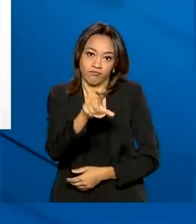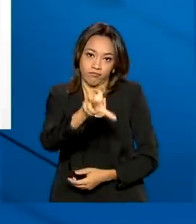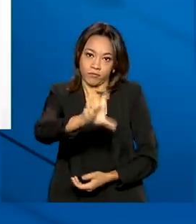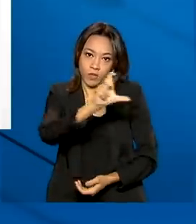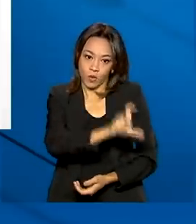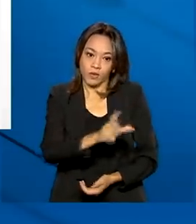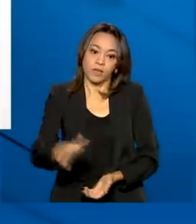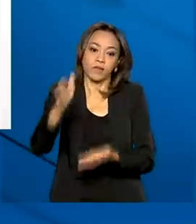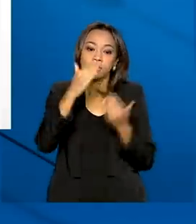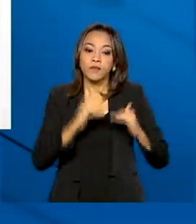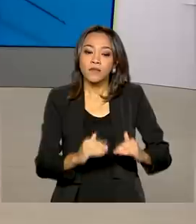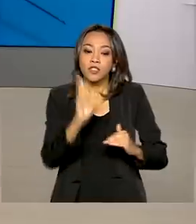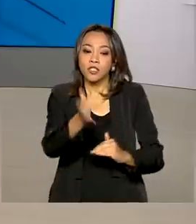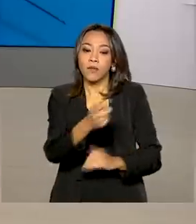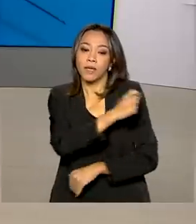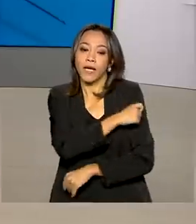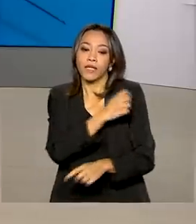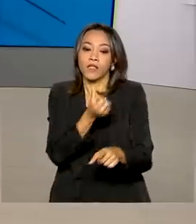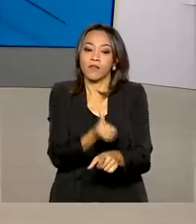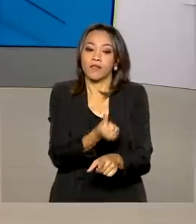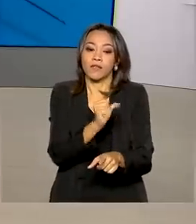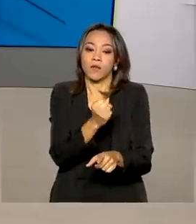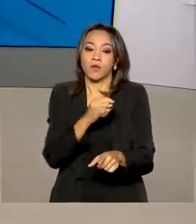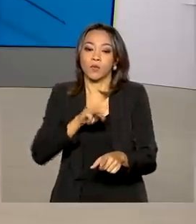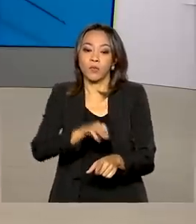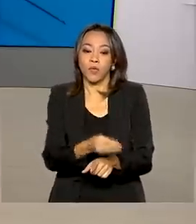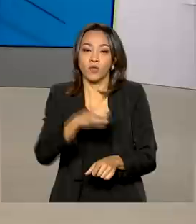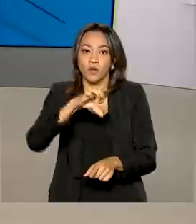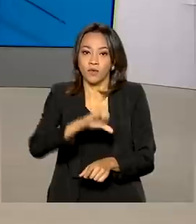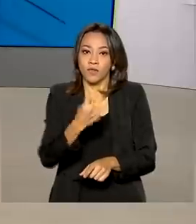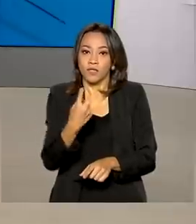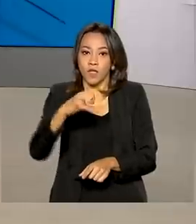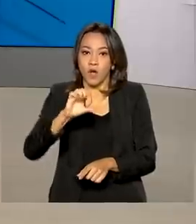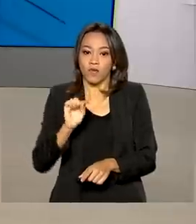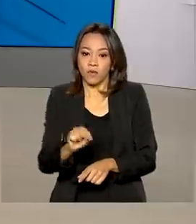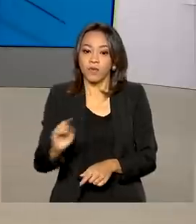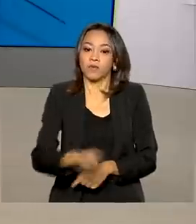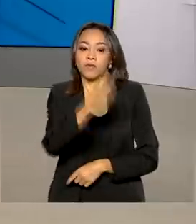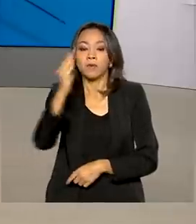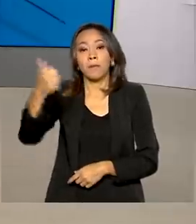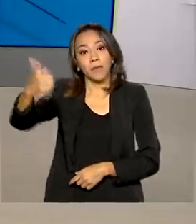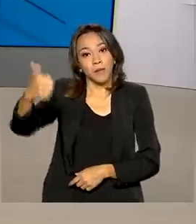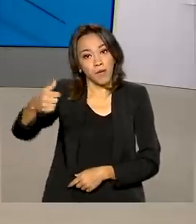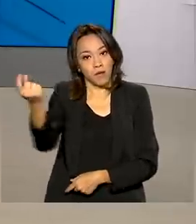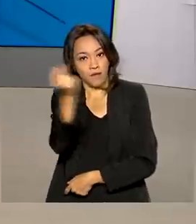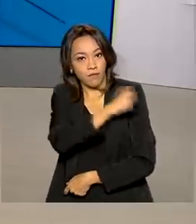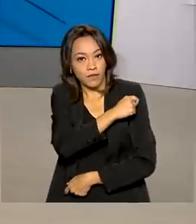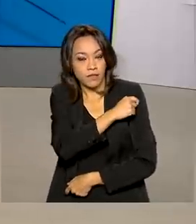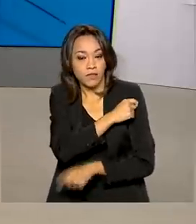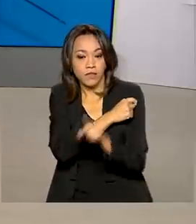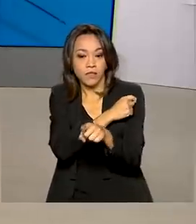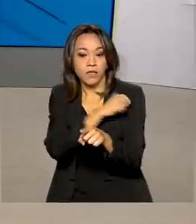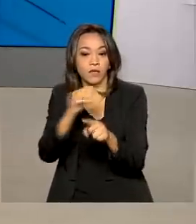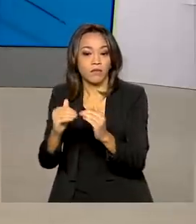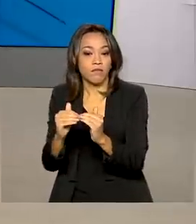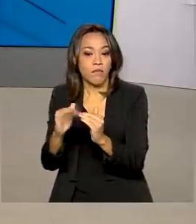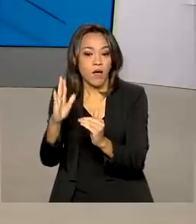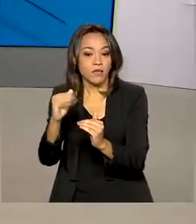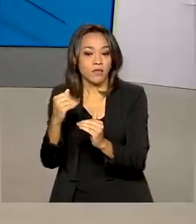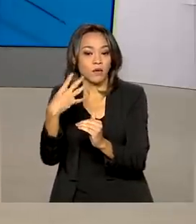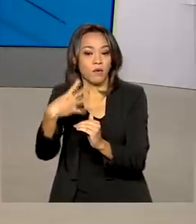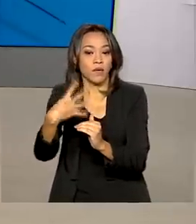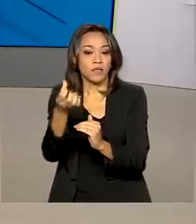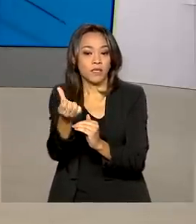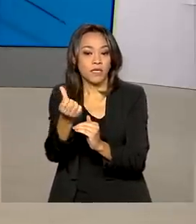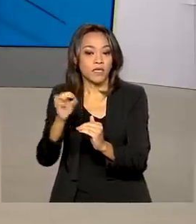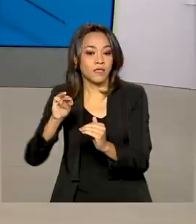68 milhões 919 mil. As pessoas vacinadas com a primeira dose ultrapassam as 46